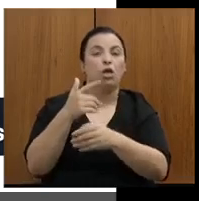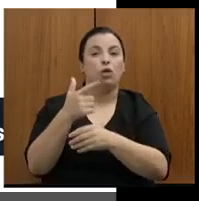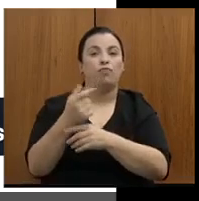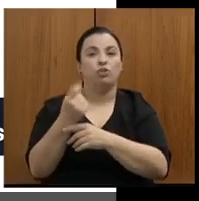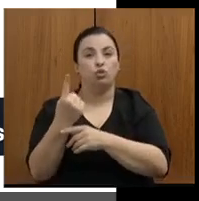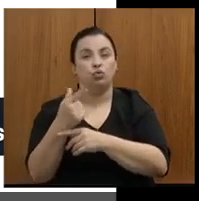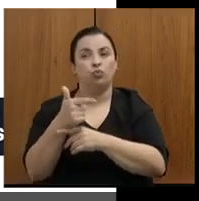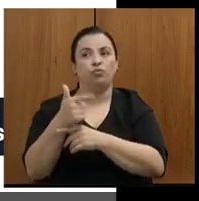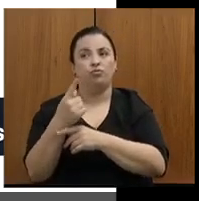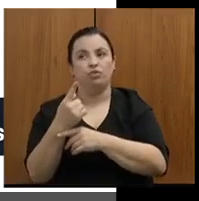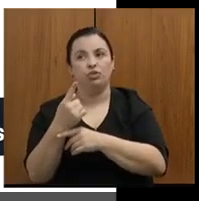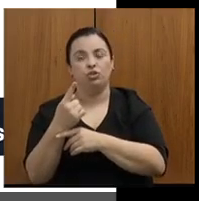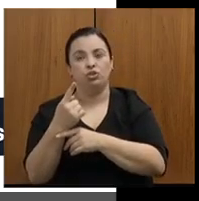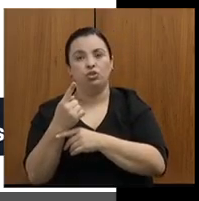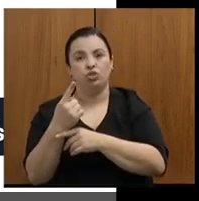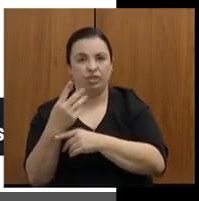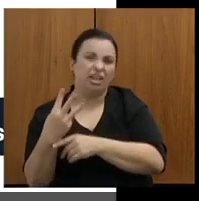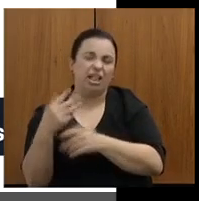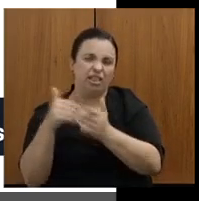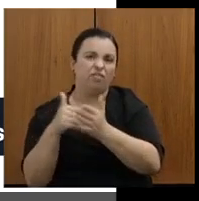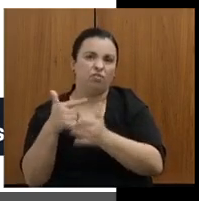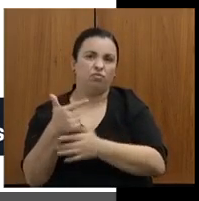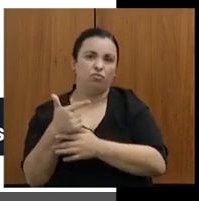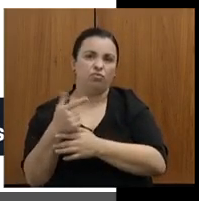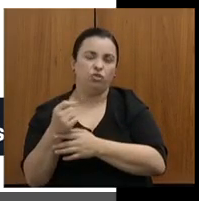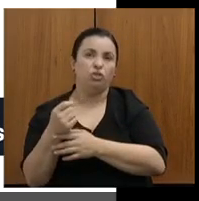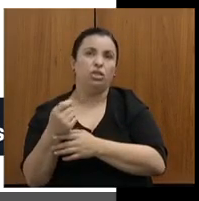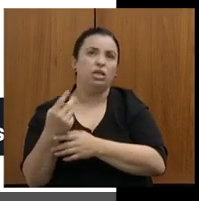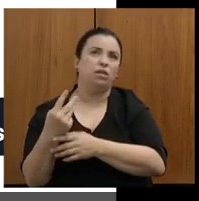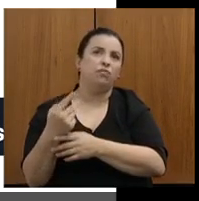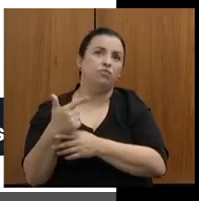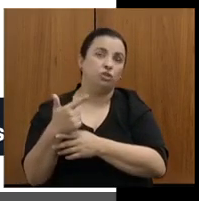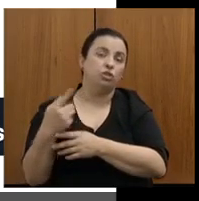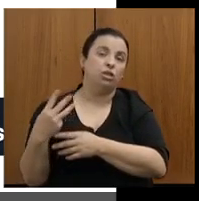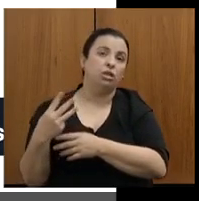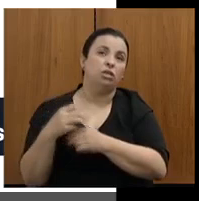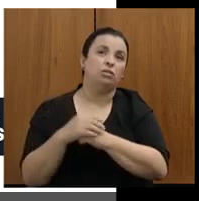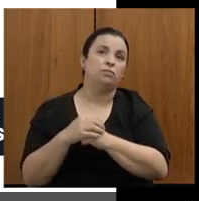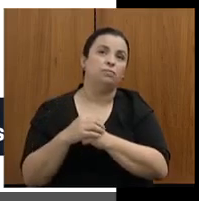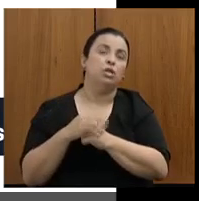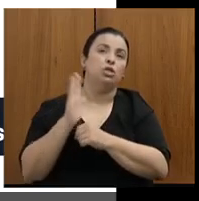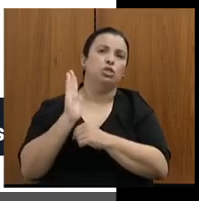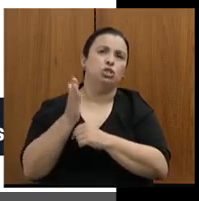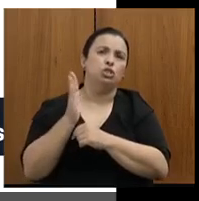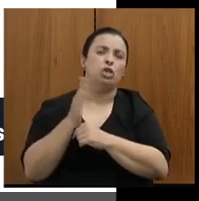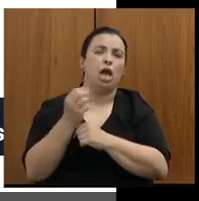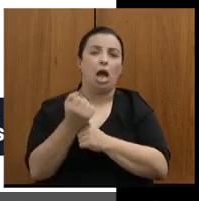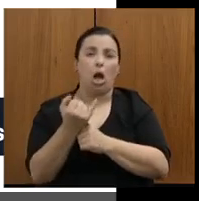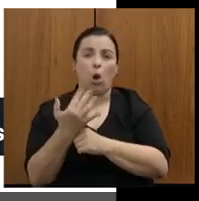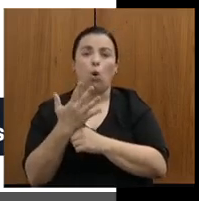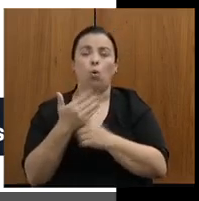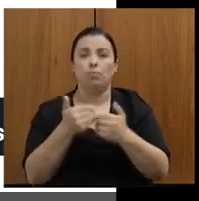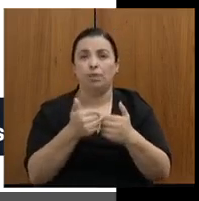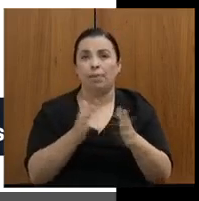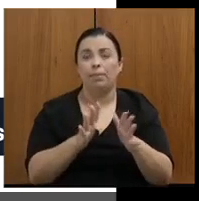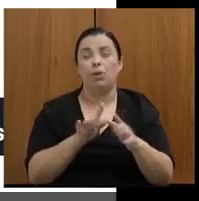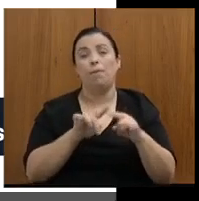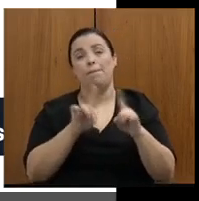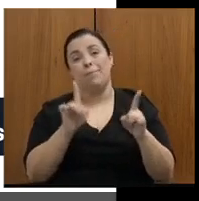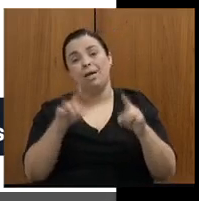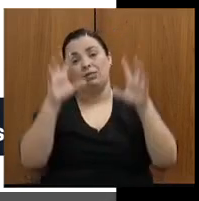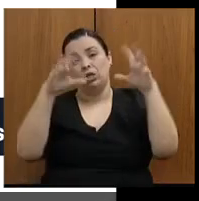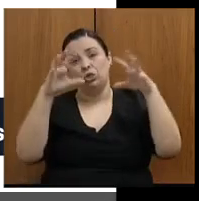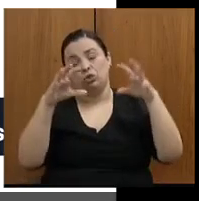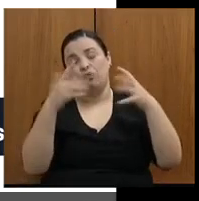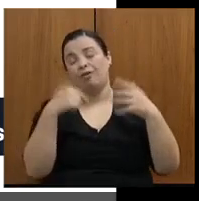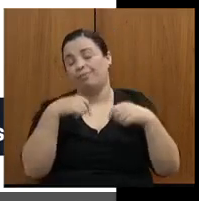iniciamos 17 dessas obras, algumas delas demos a ordem de início, mas, em função da chuva, nós não pudemos começar.